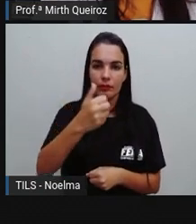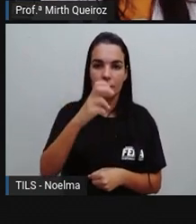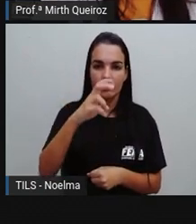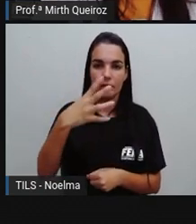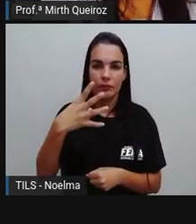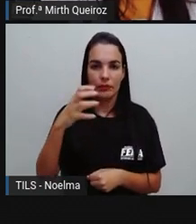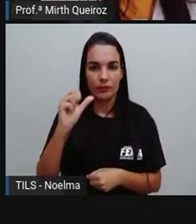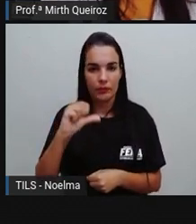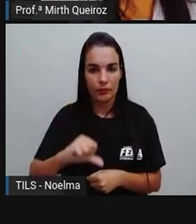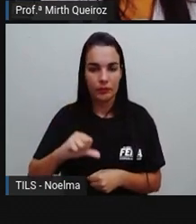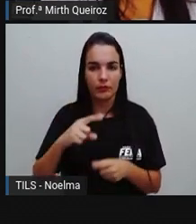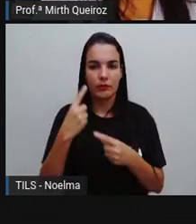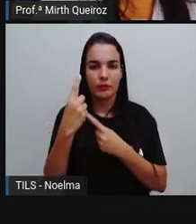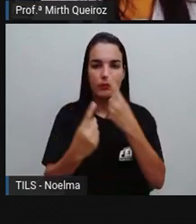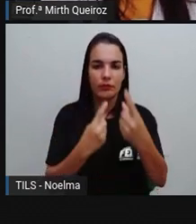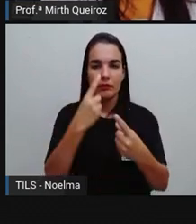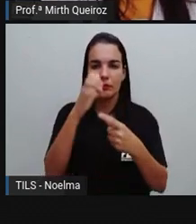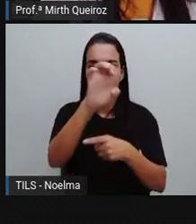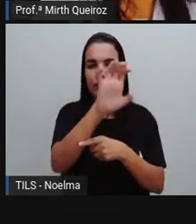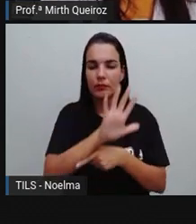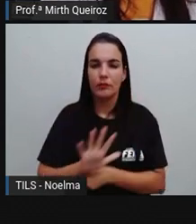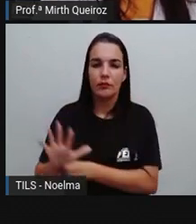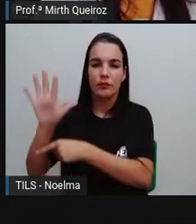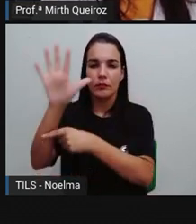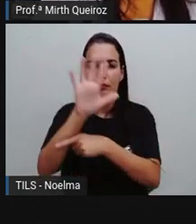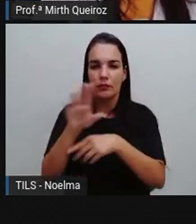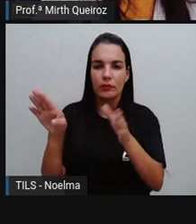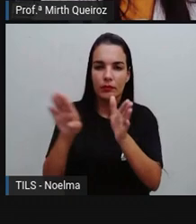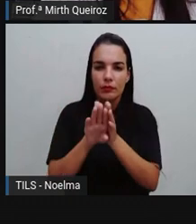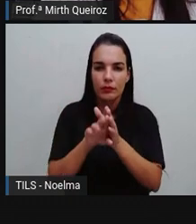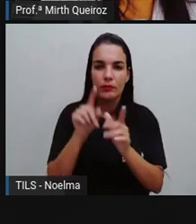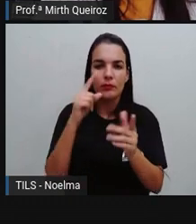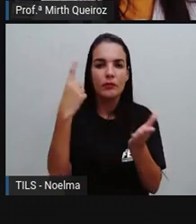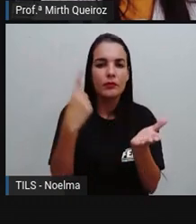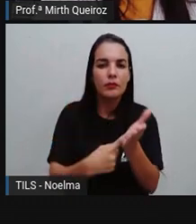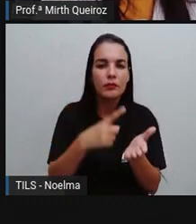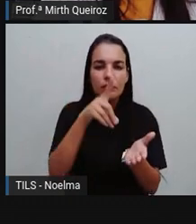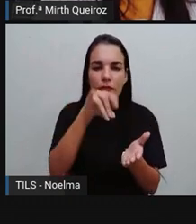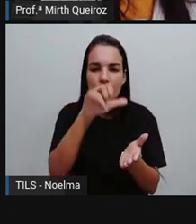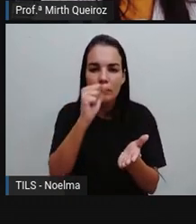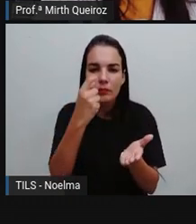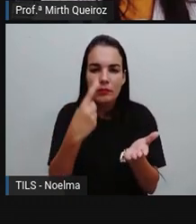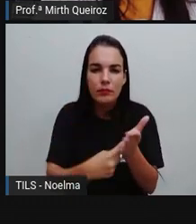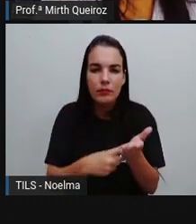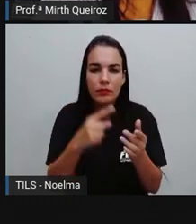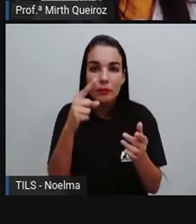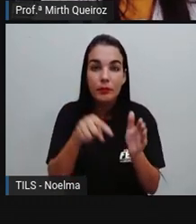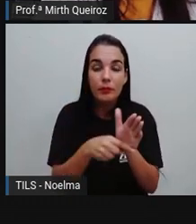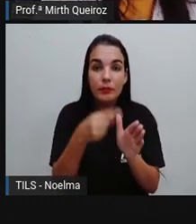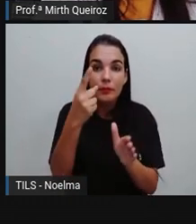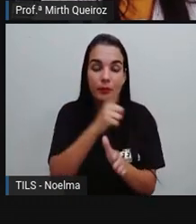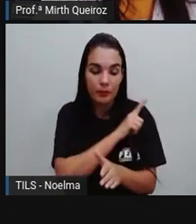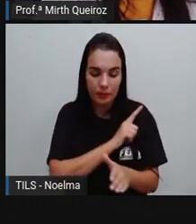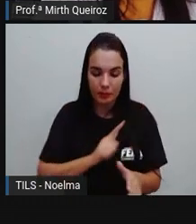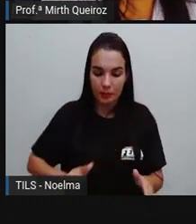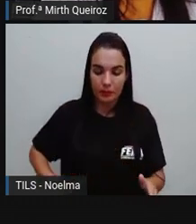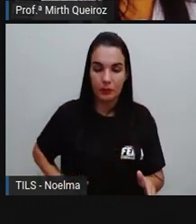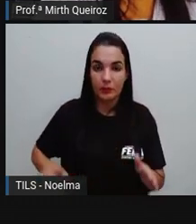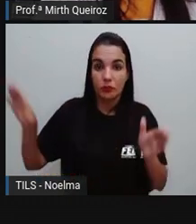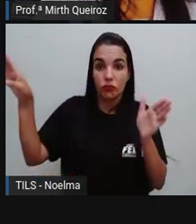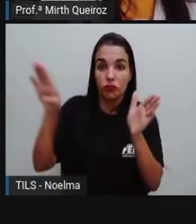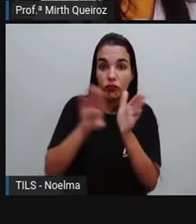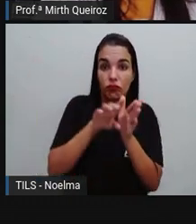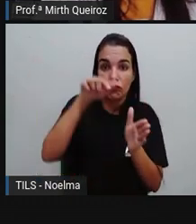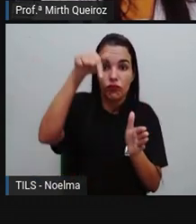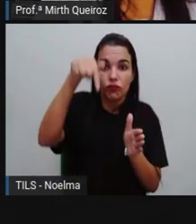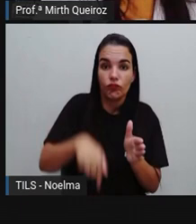outros europeus das terras brasileiras. A data marca o dia em que o primeiro governador do Brasil foi Tomé de Souza,